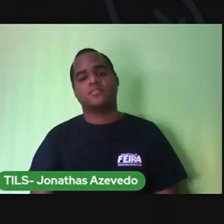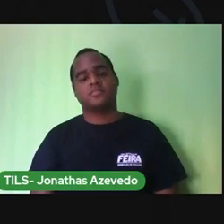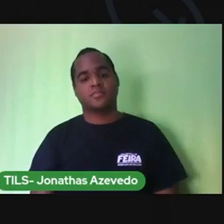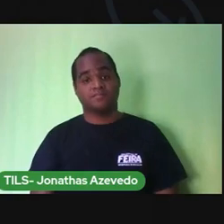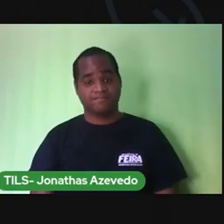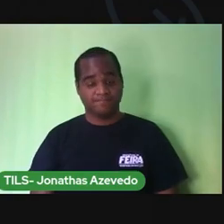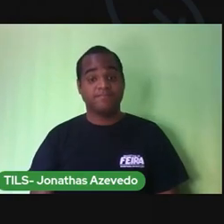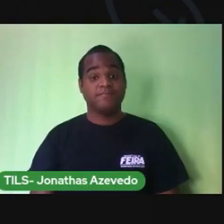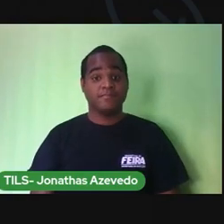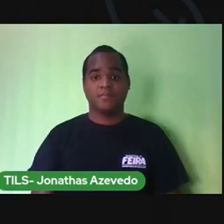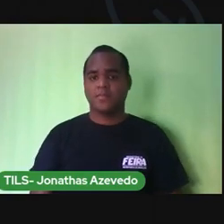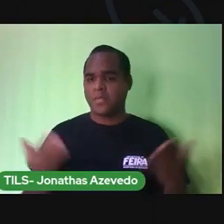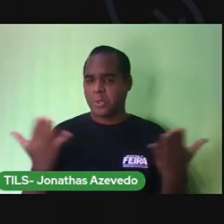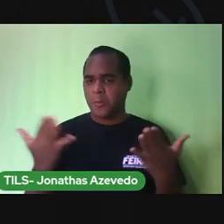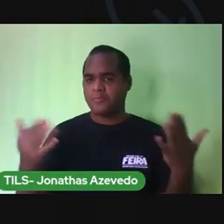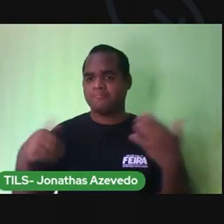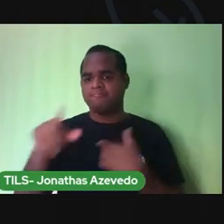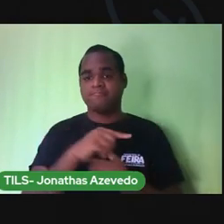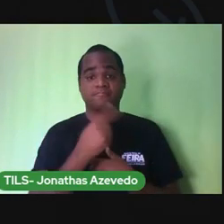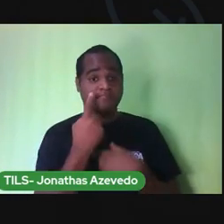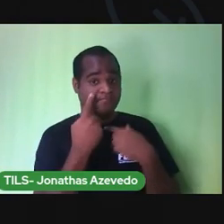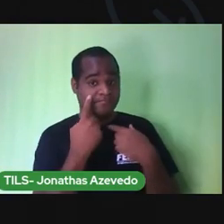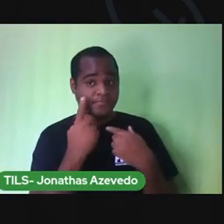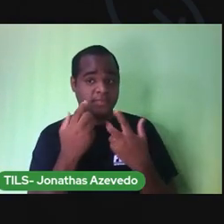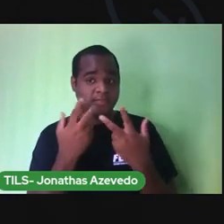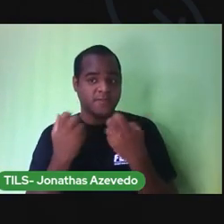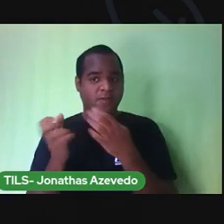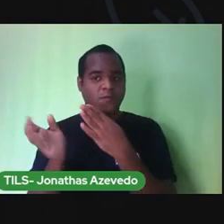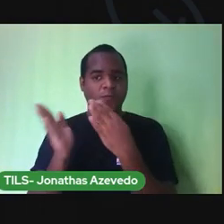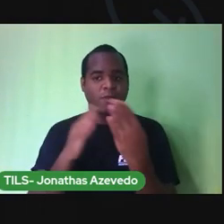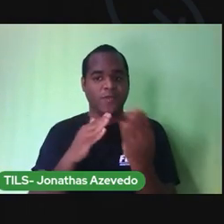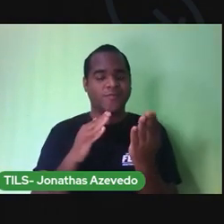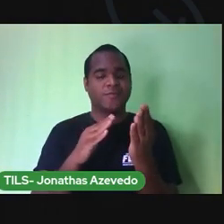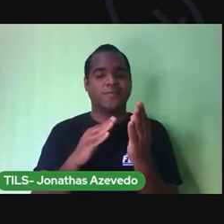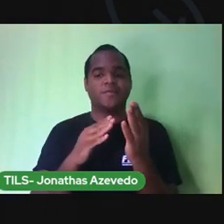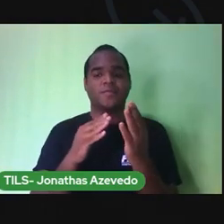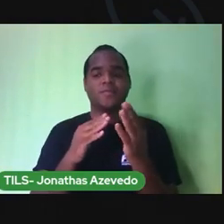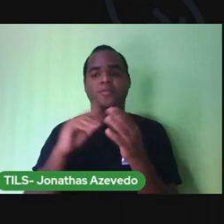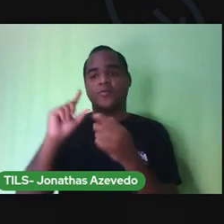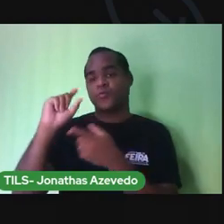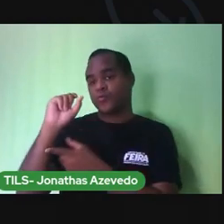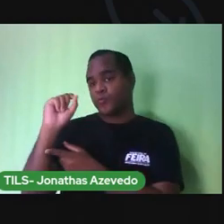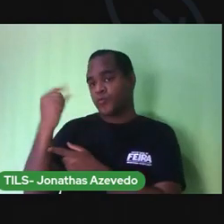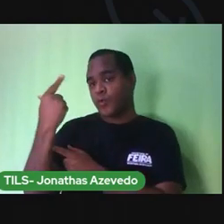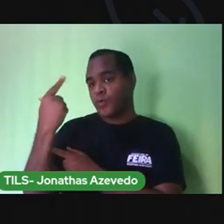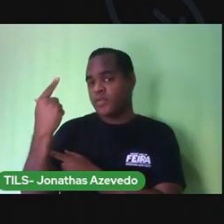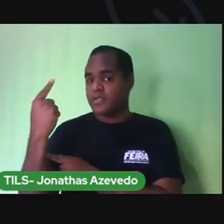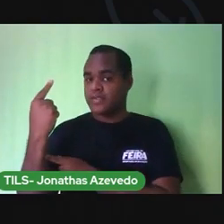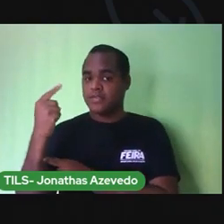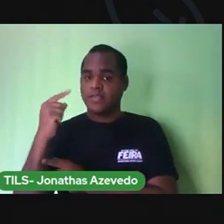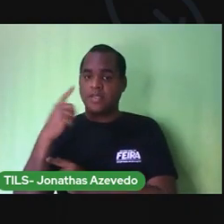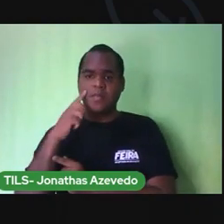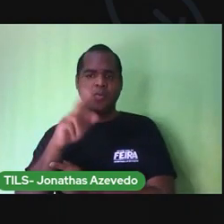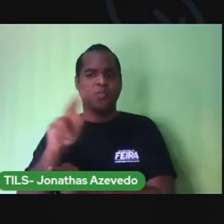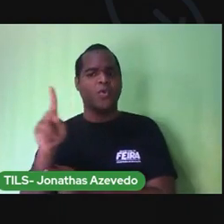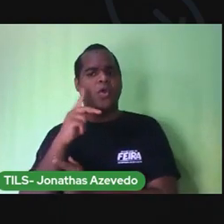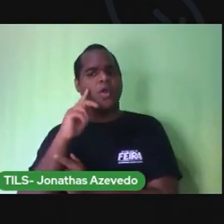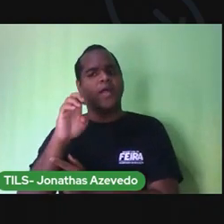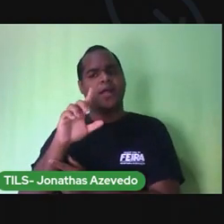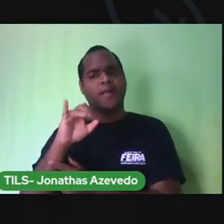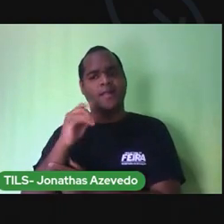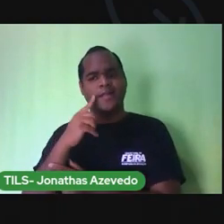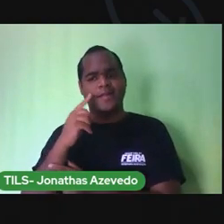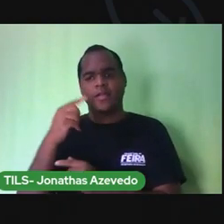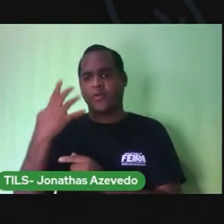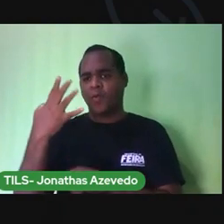Agora, nós vemos completo. O sol. Pró Hélida tem quatro